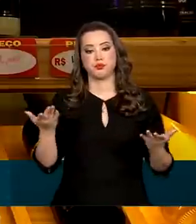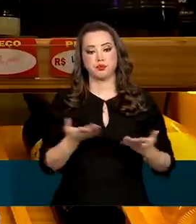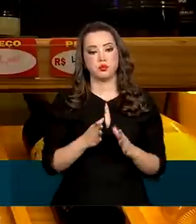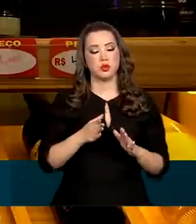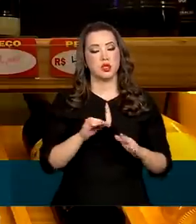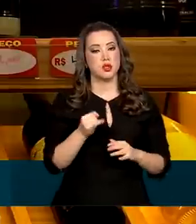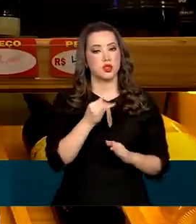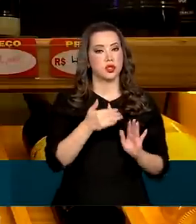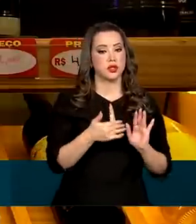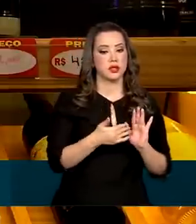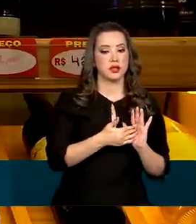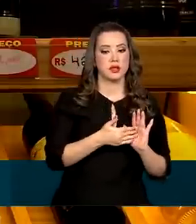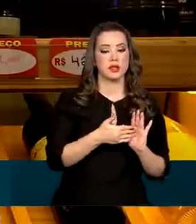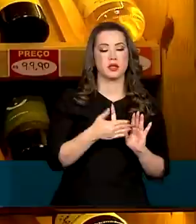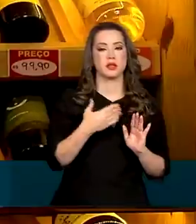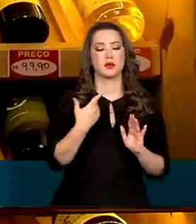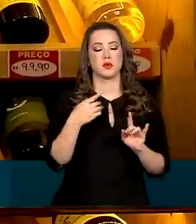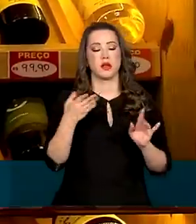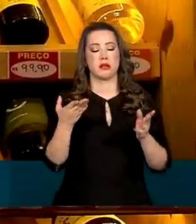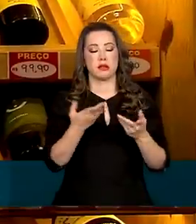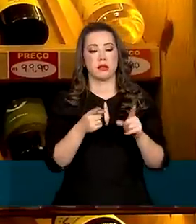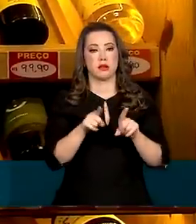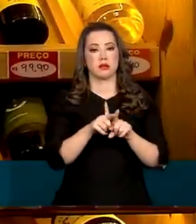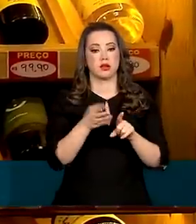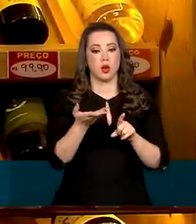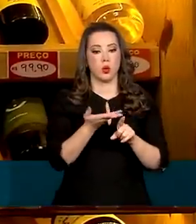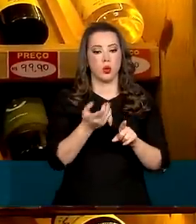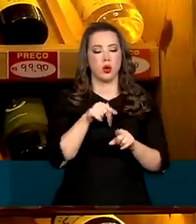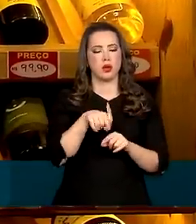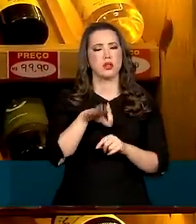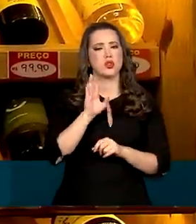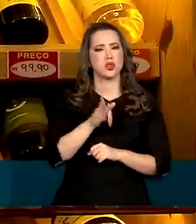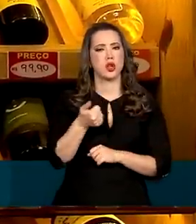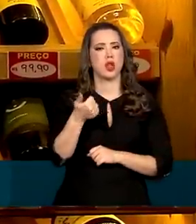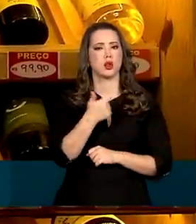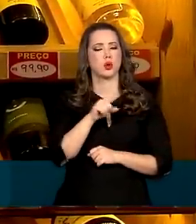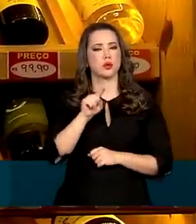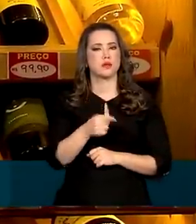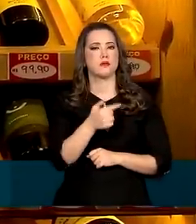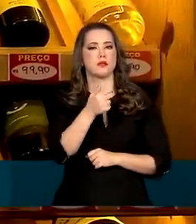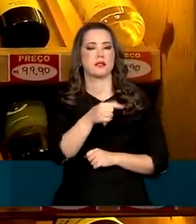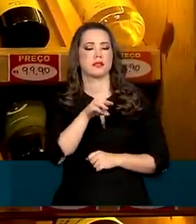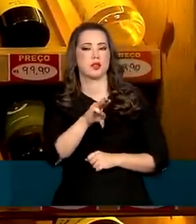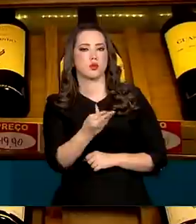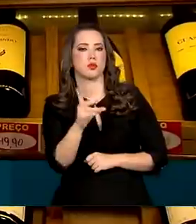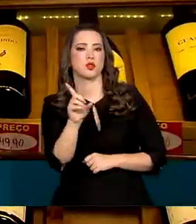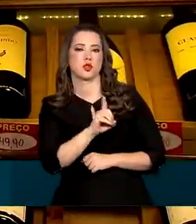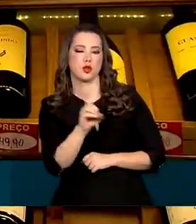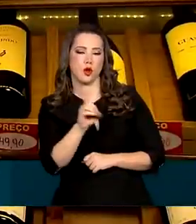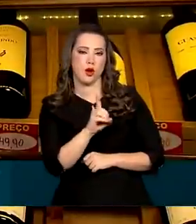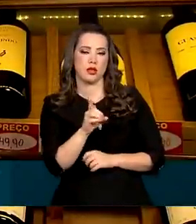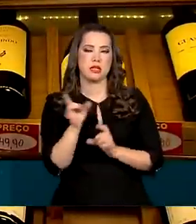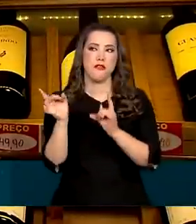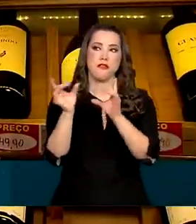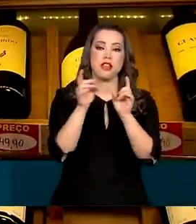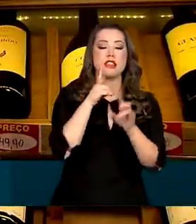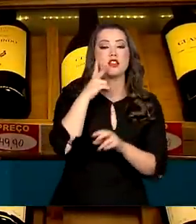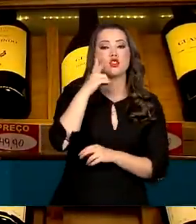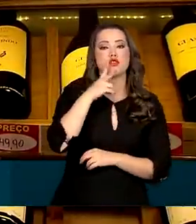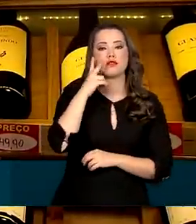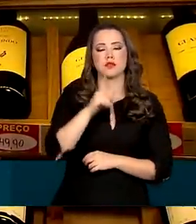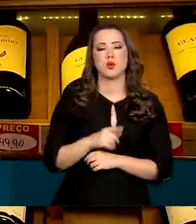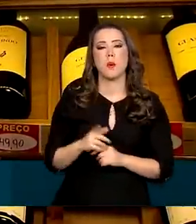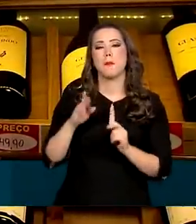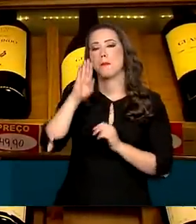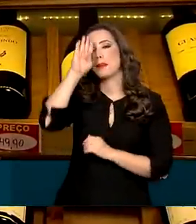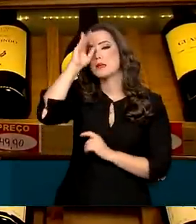setor de vitivinicultura já alcançou 12,7 milhões de dólares. Os Estados Unidos são o